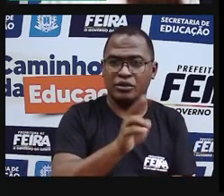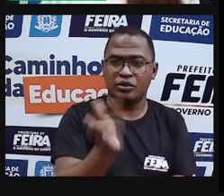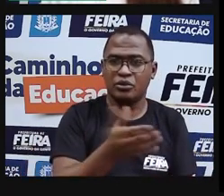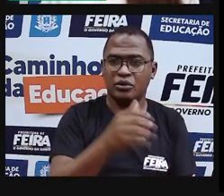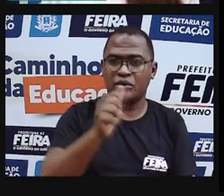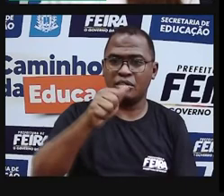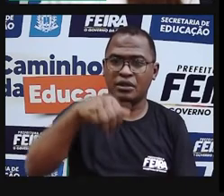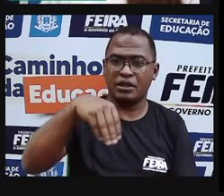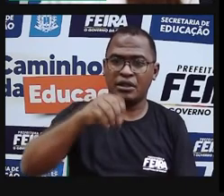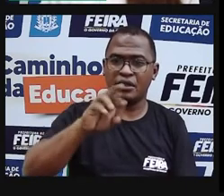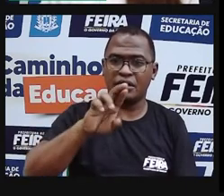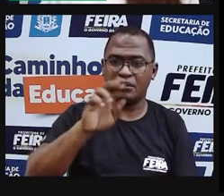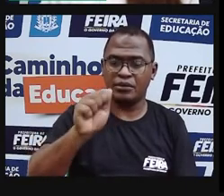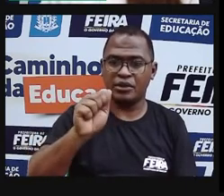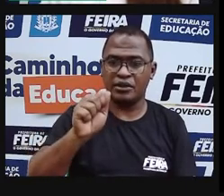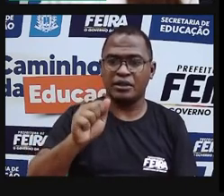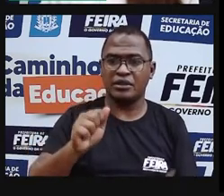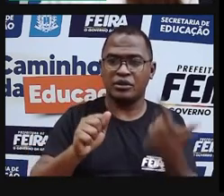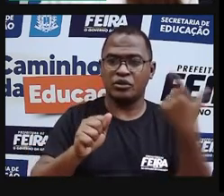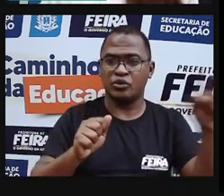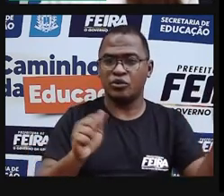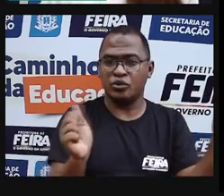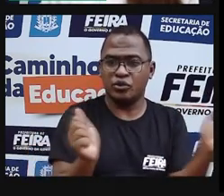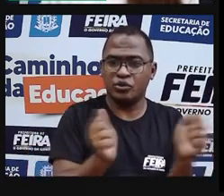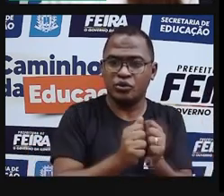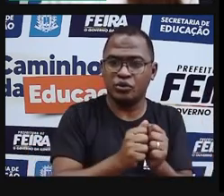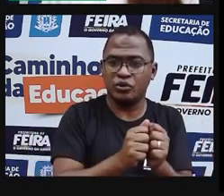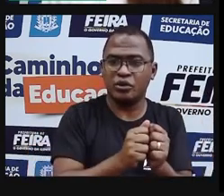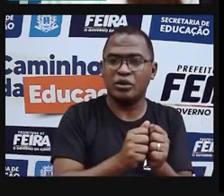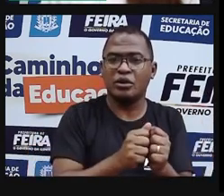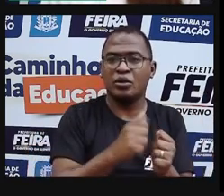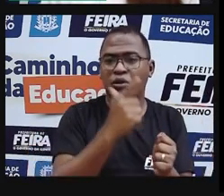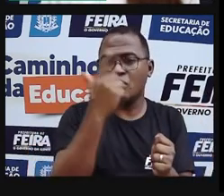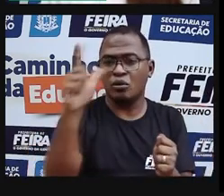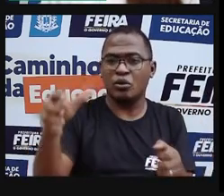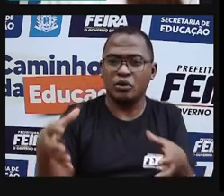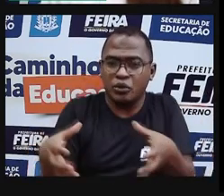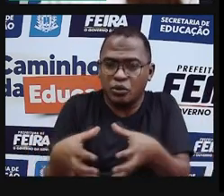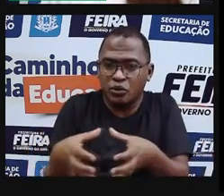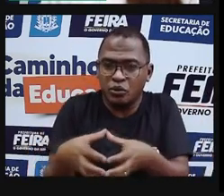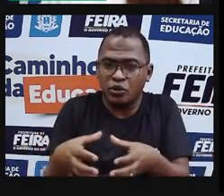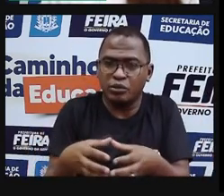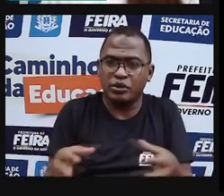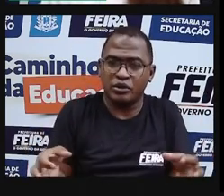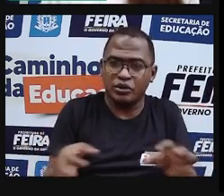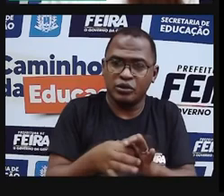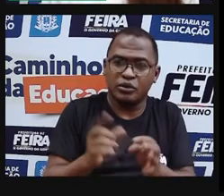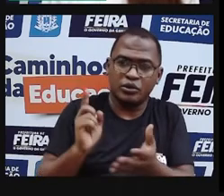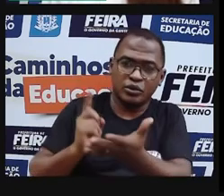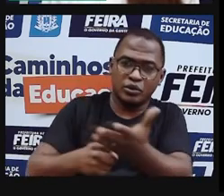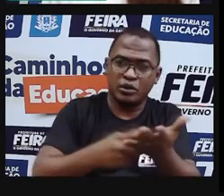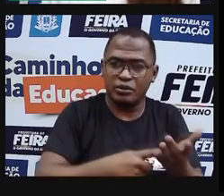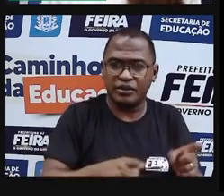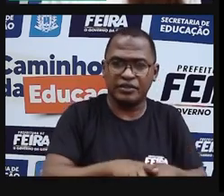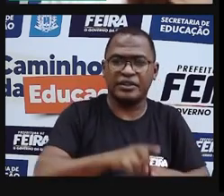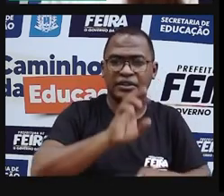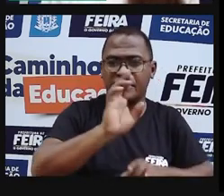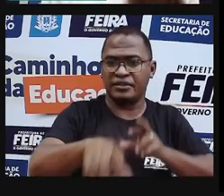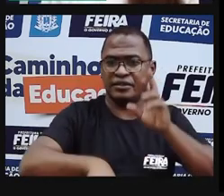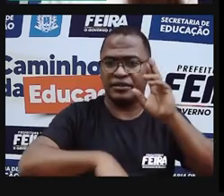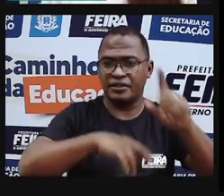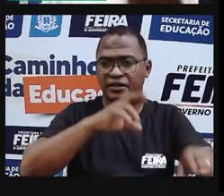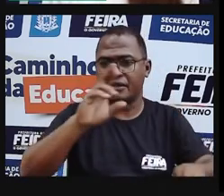e a parceria dela com toda coisinha, né, rendeu quadros colares com